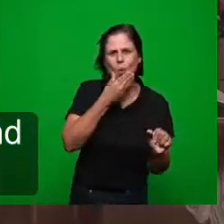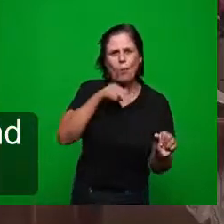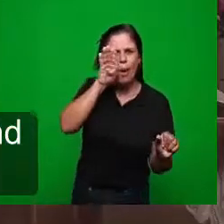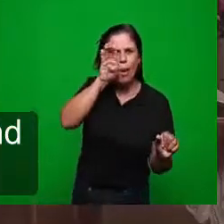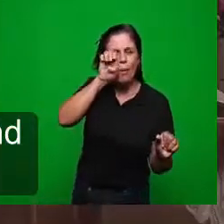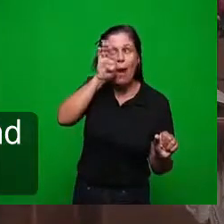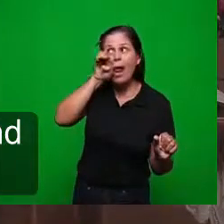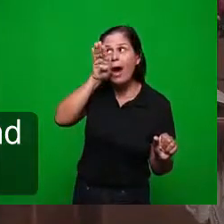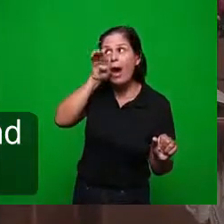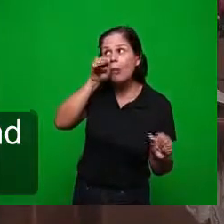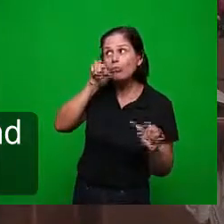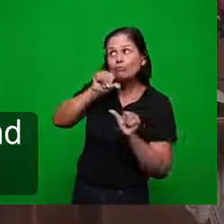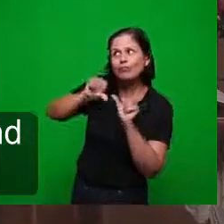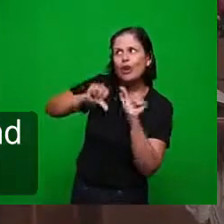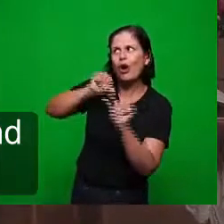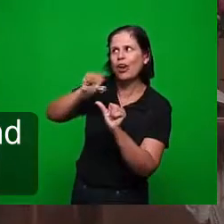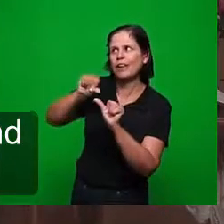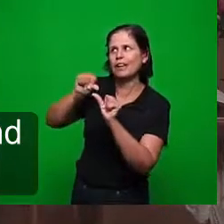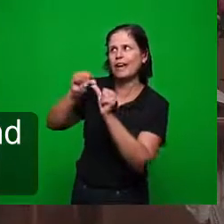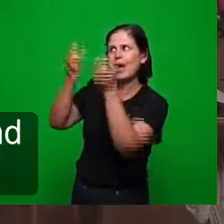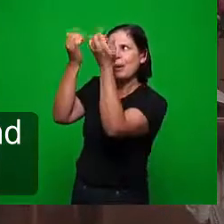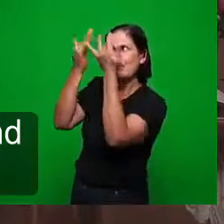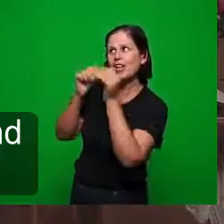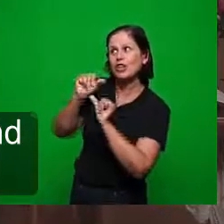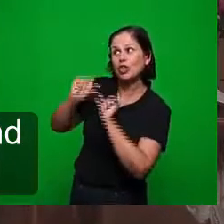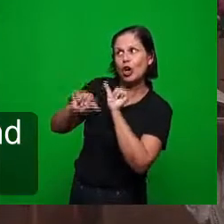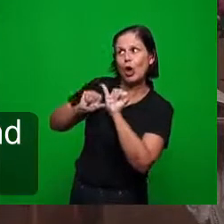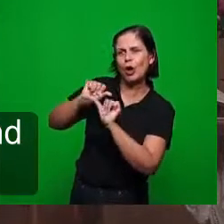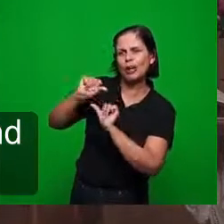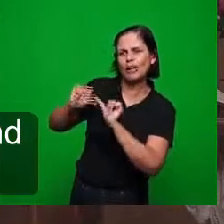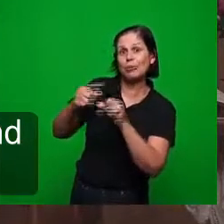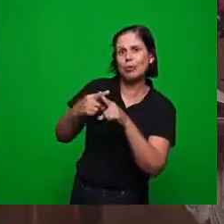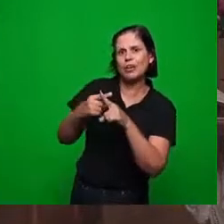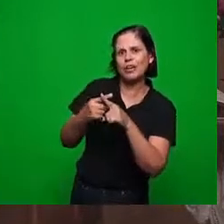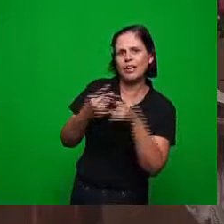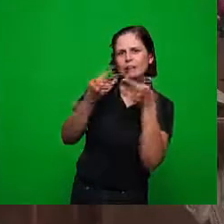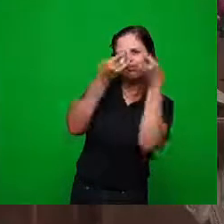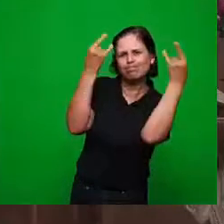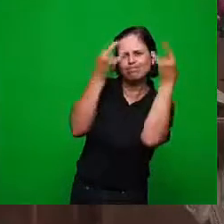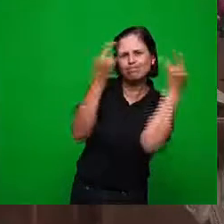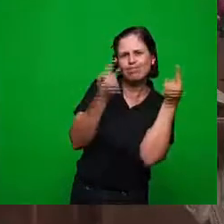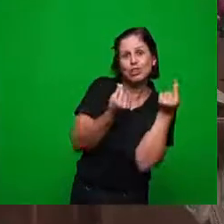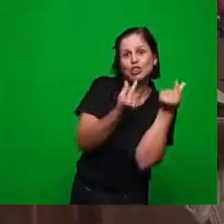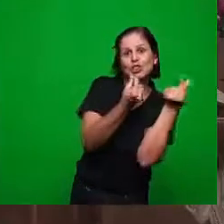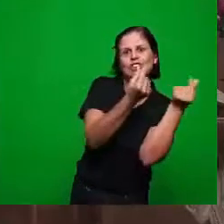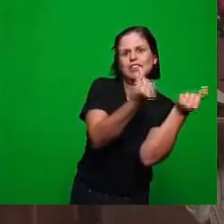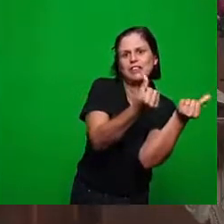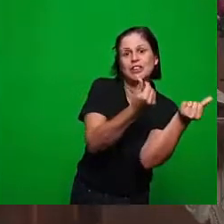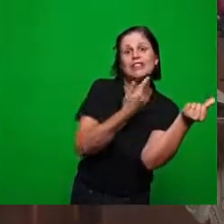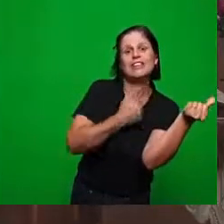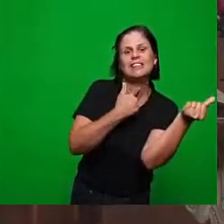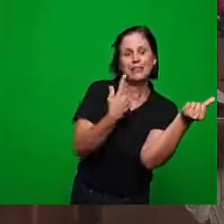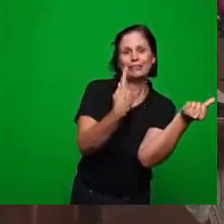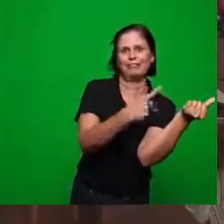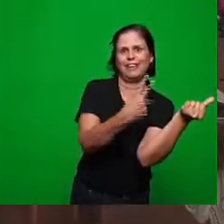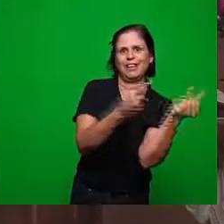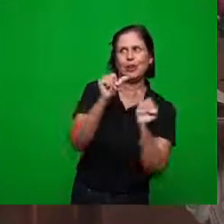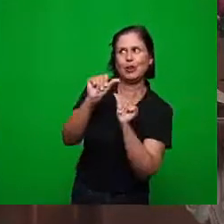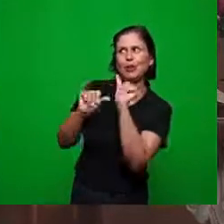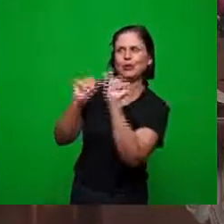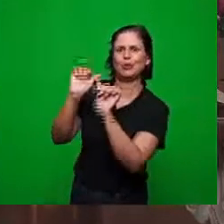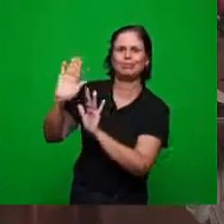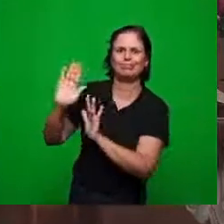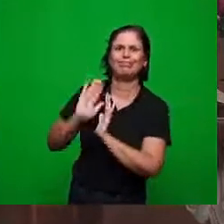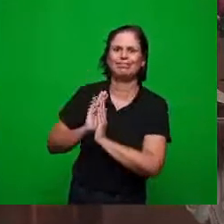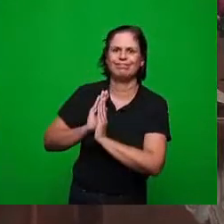bênção do Espírito Santo e coloca o desejo dele que